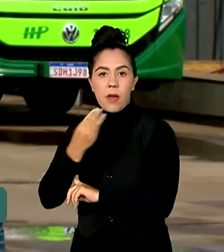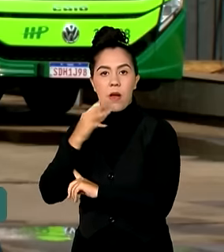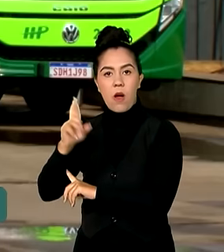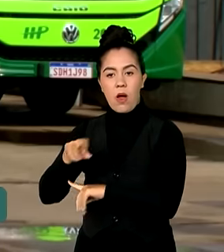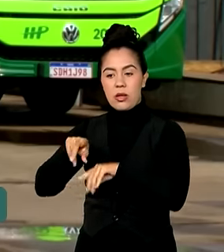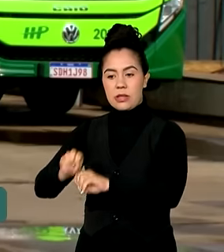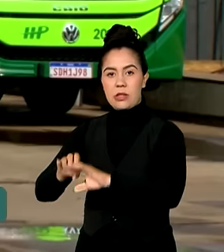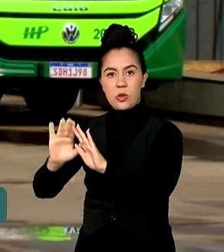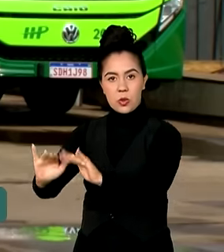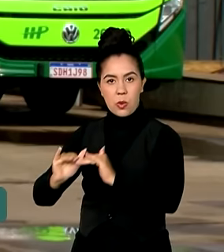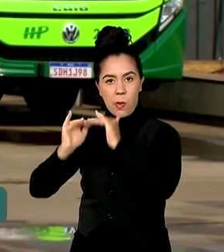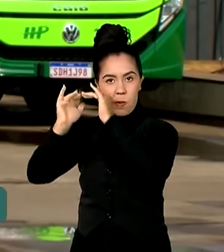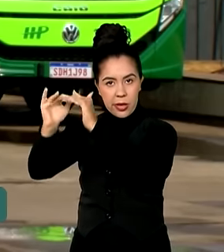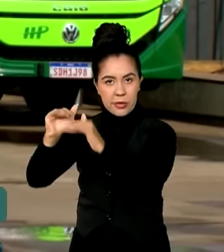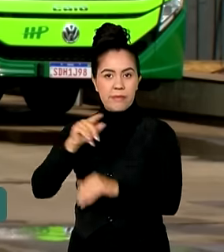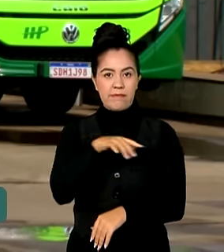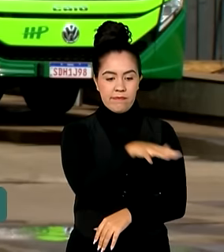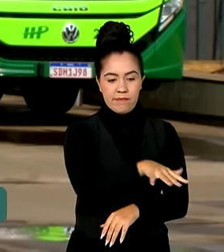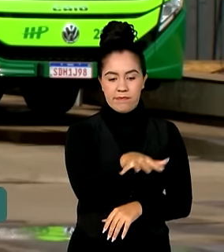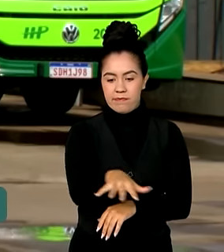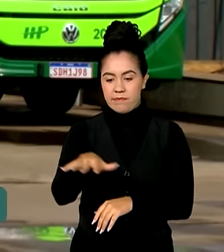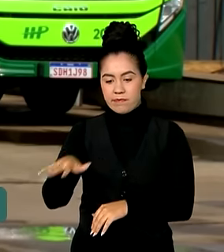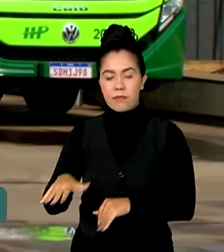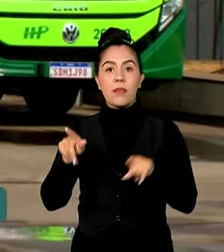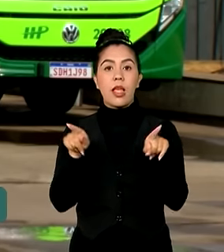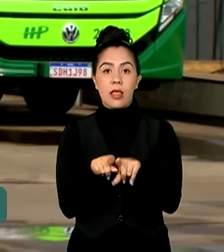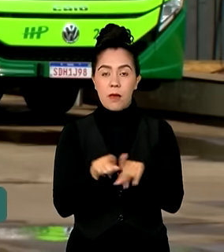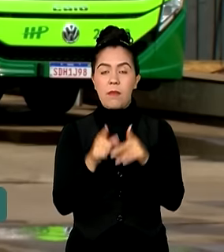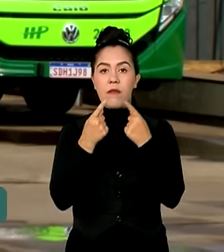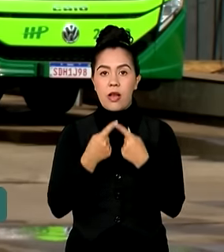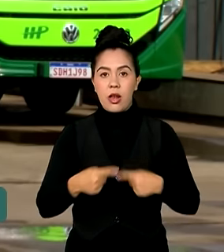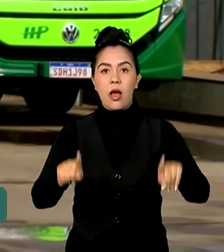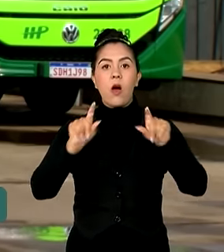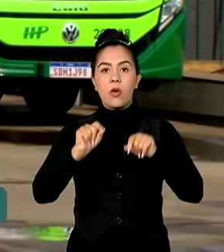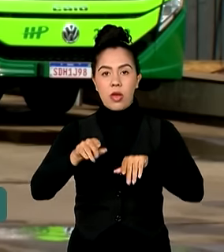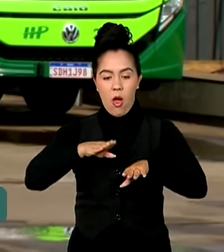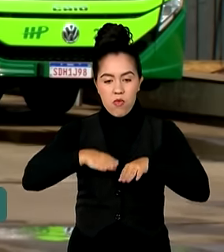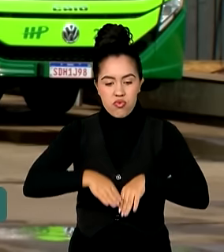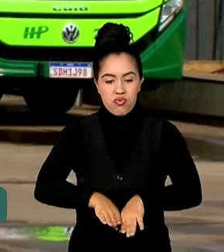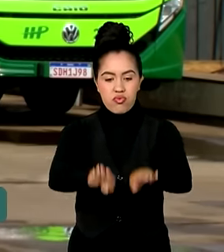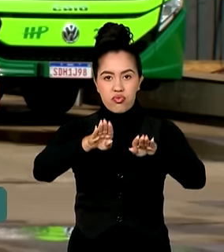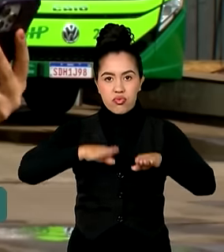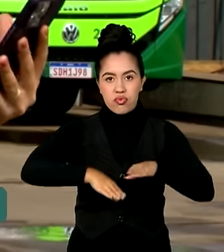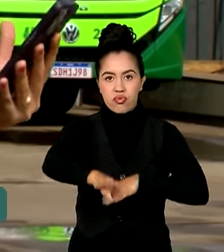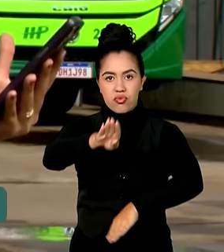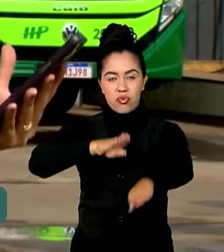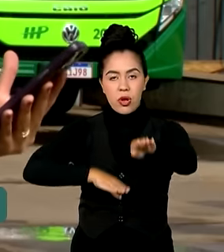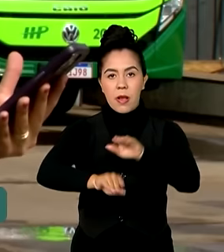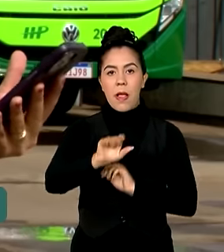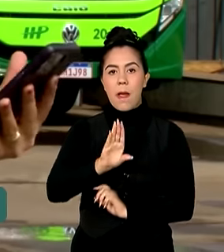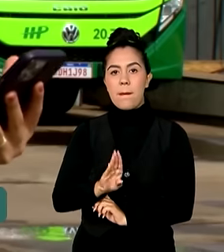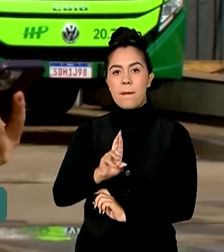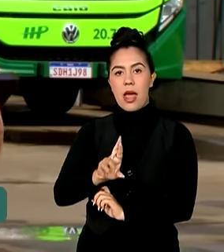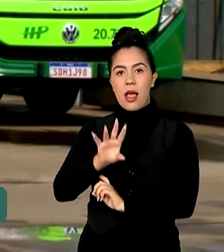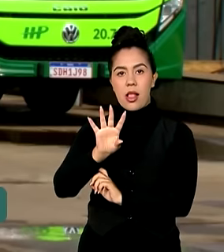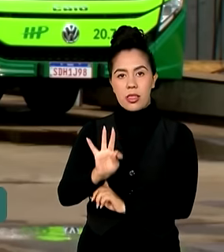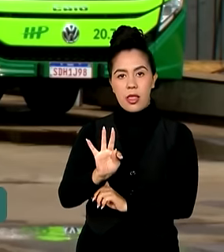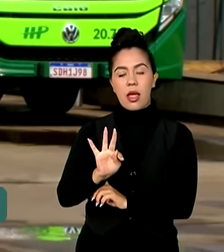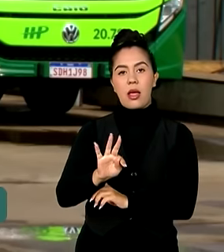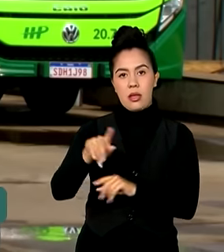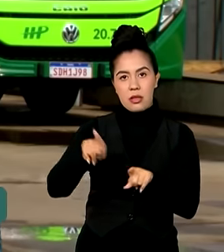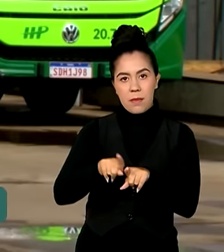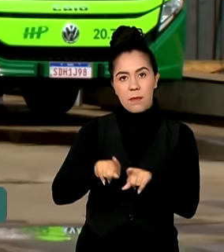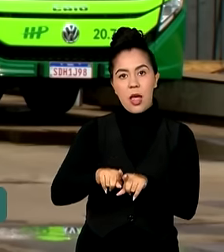superior. Bom, também será inaugurado um trecho do BRT Norte-Sul. Nós temos até alguns ônibus ali do